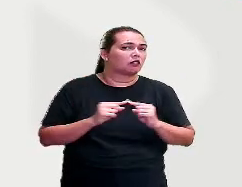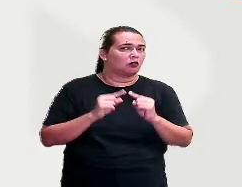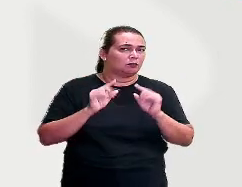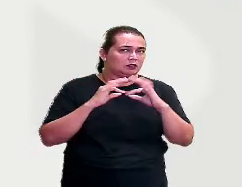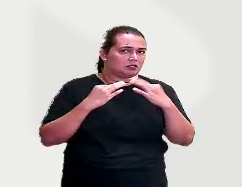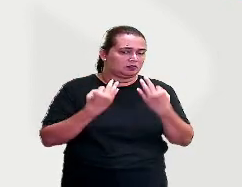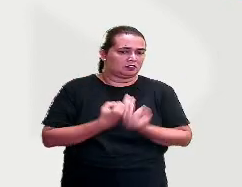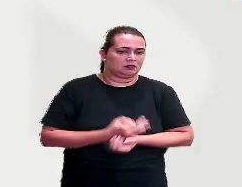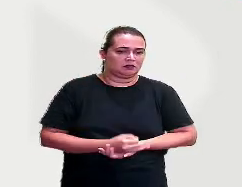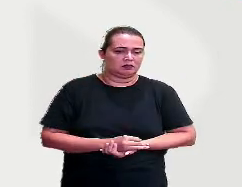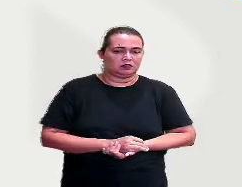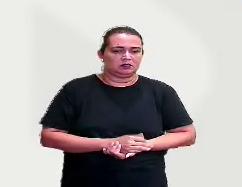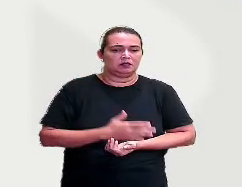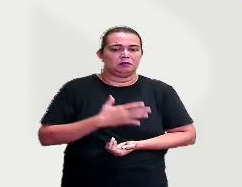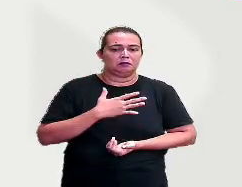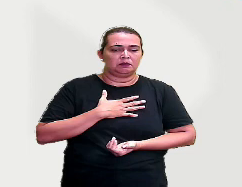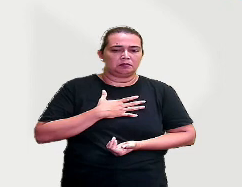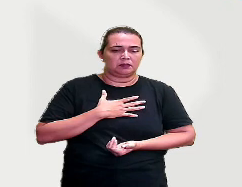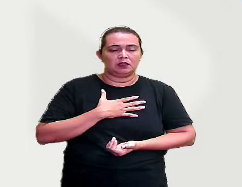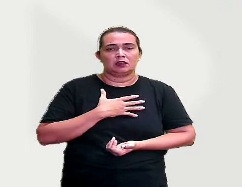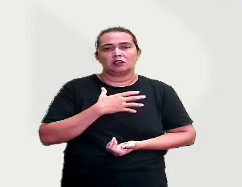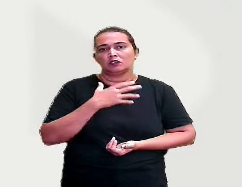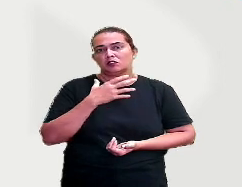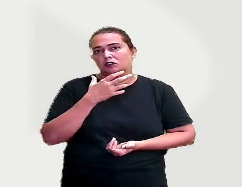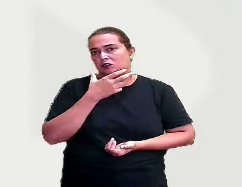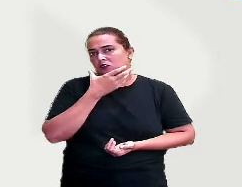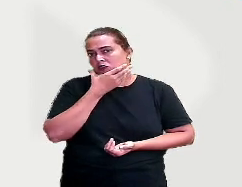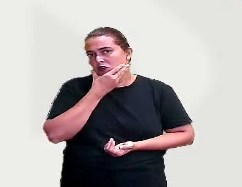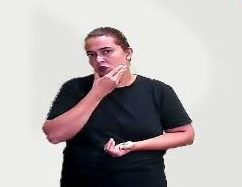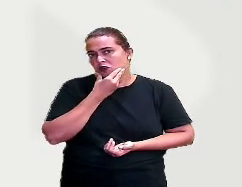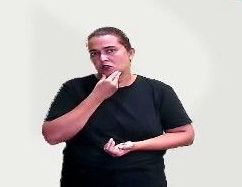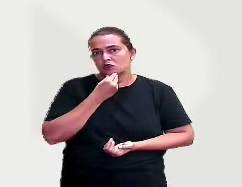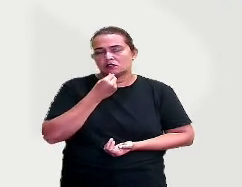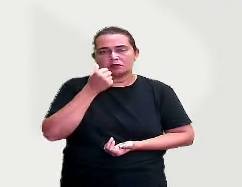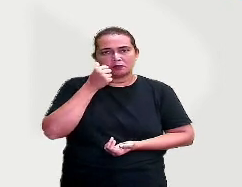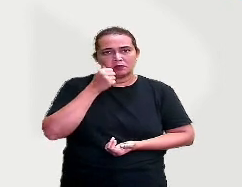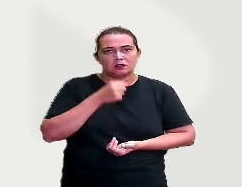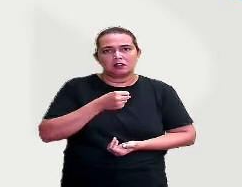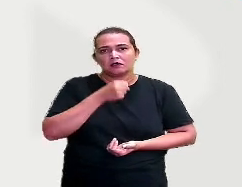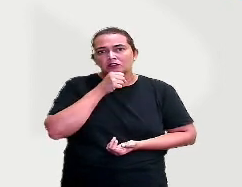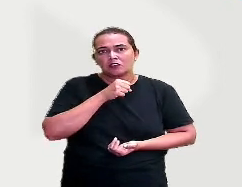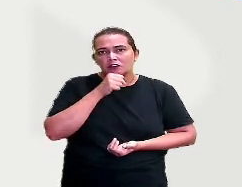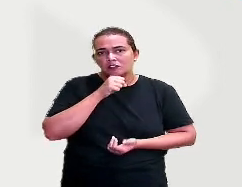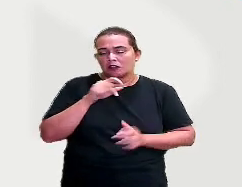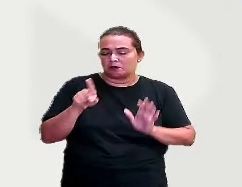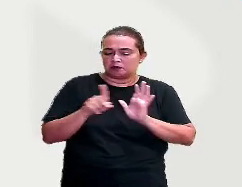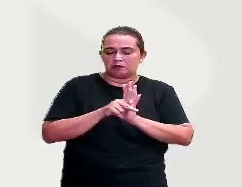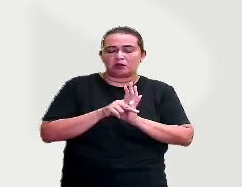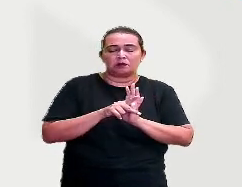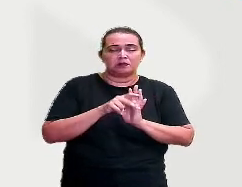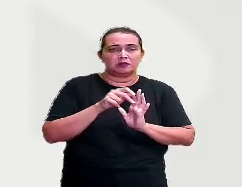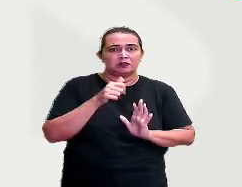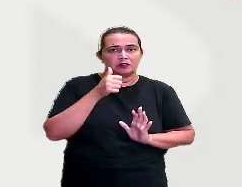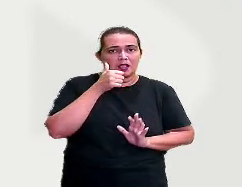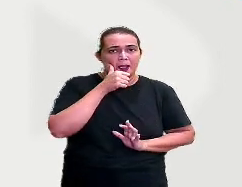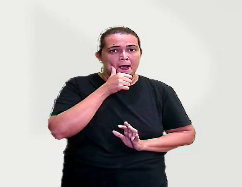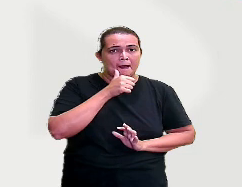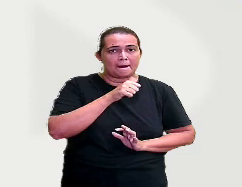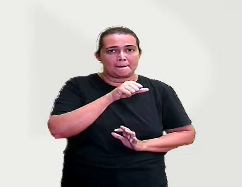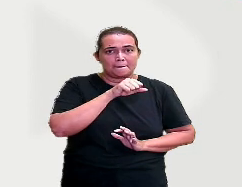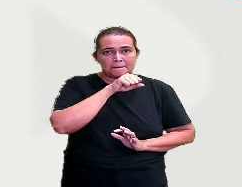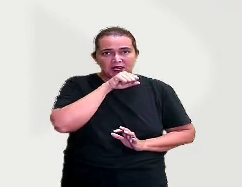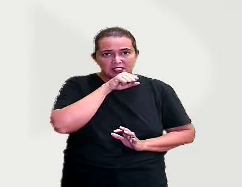lá. Meus avós maternos são os pais de... Ó, avós